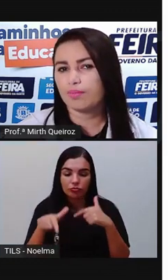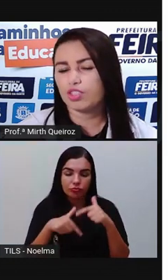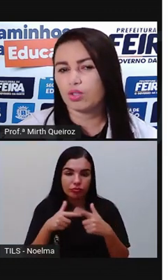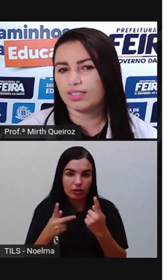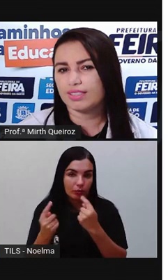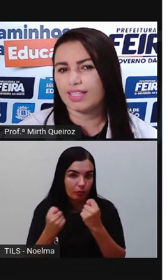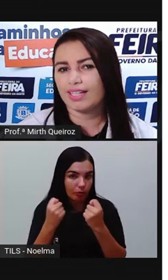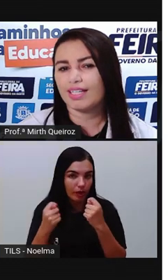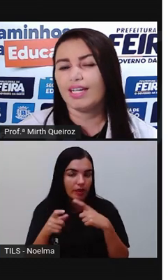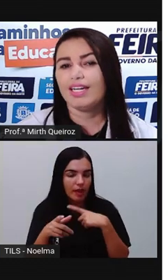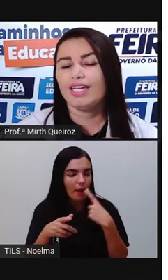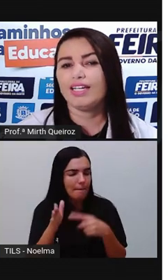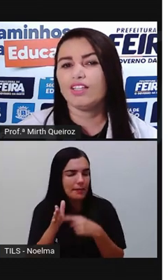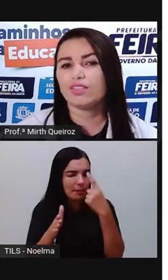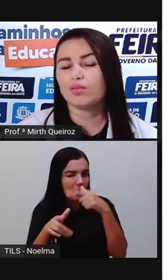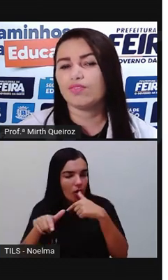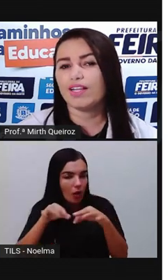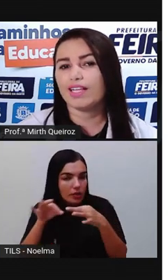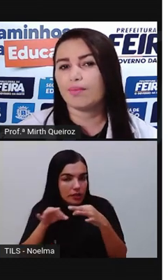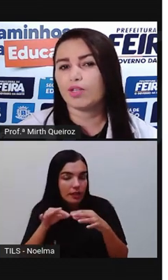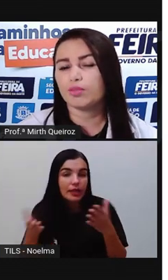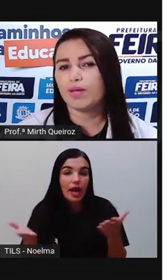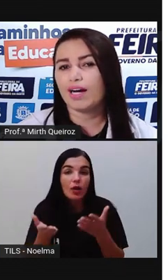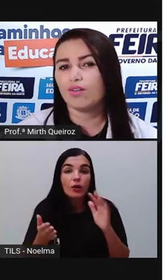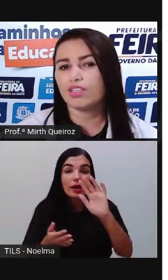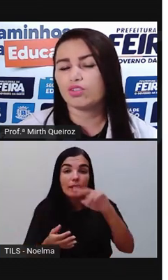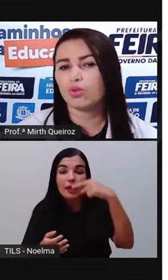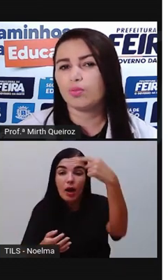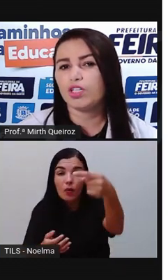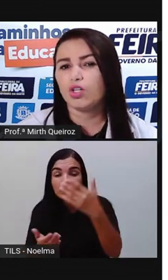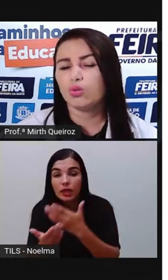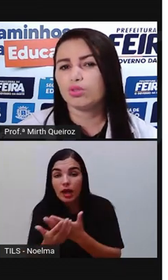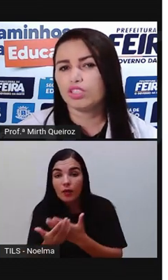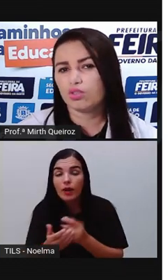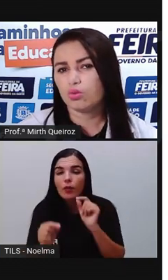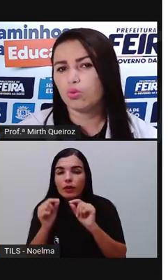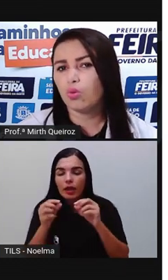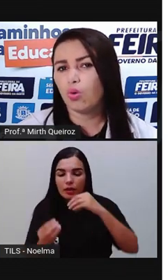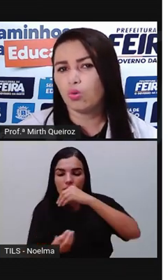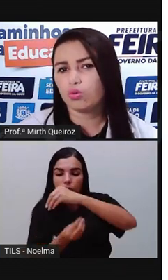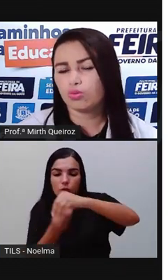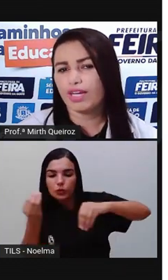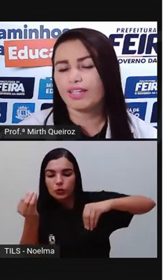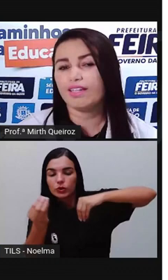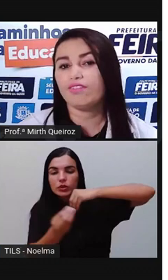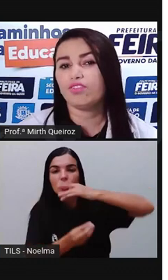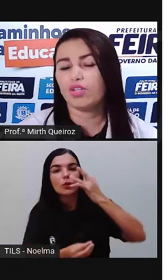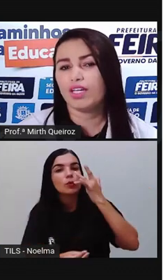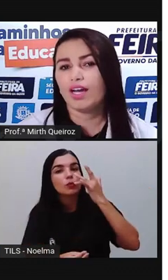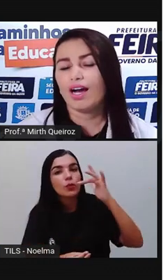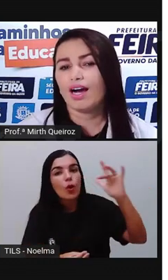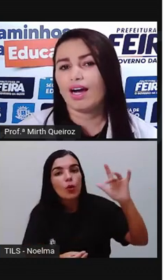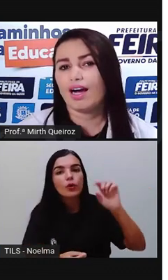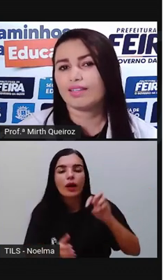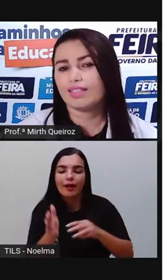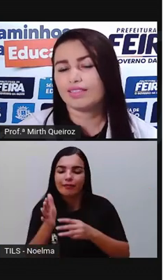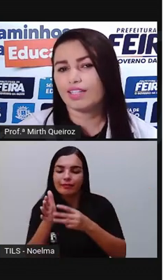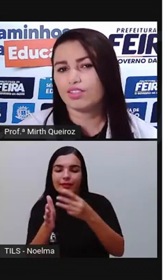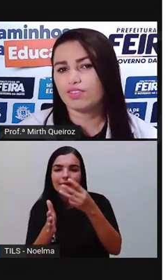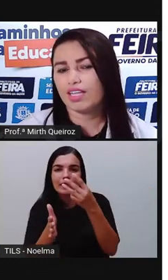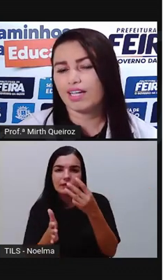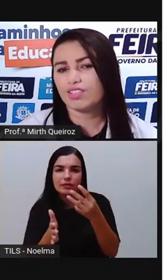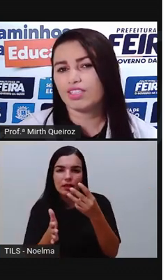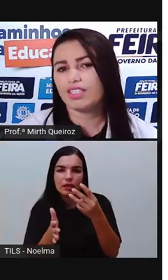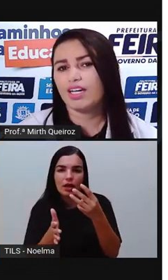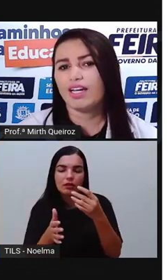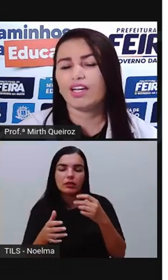economicamente organizada e nós vamos falar na próxima aula sobre o ciclo do ouro, né? Que foi a terceira